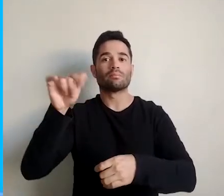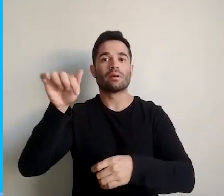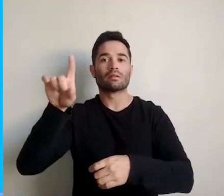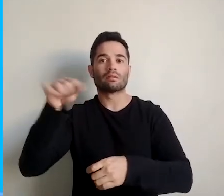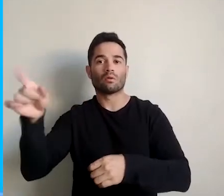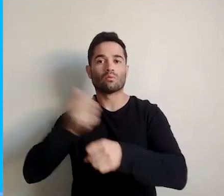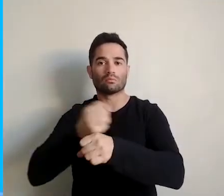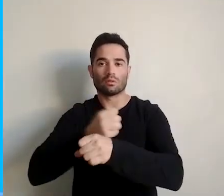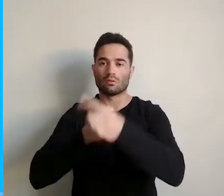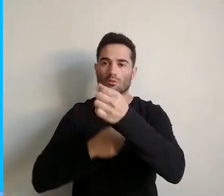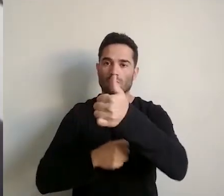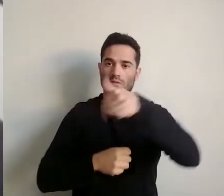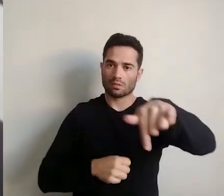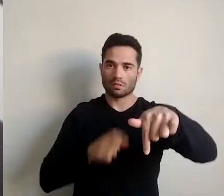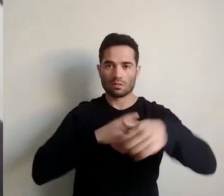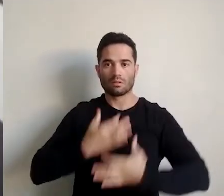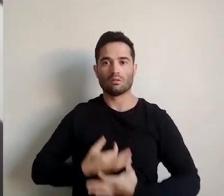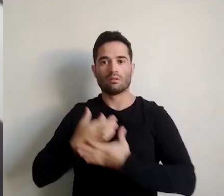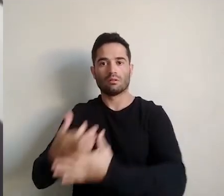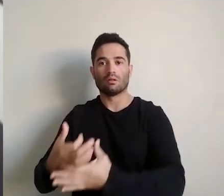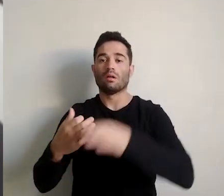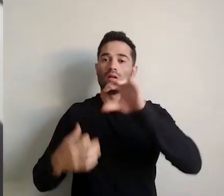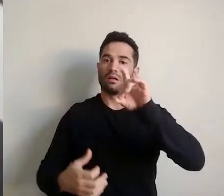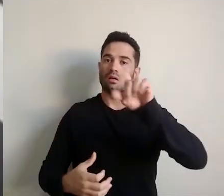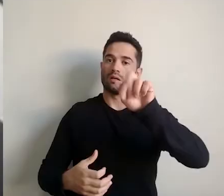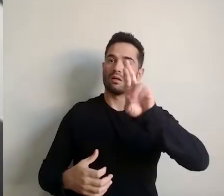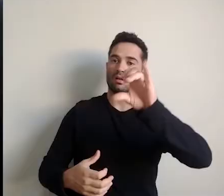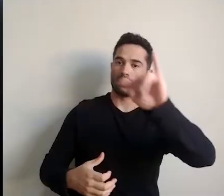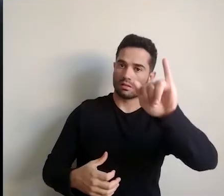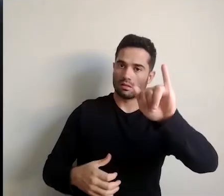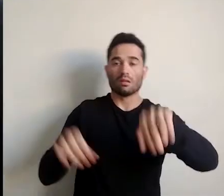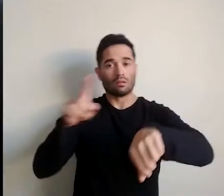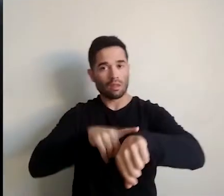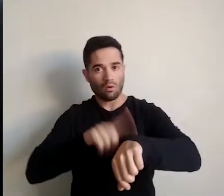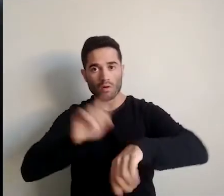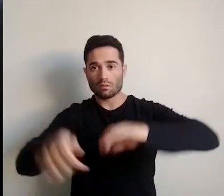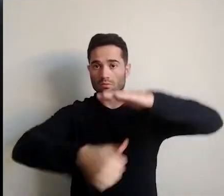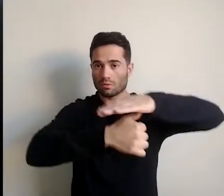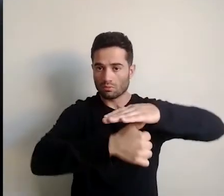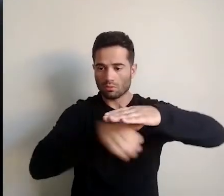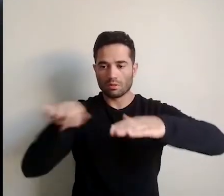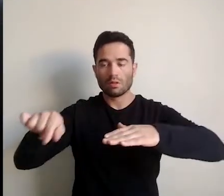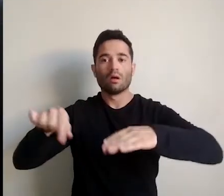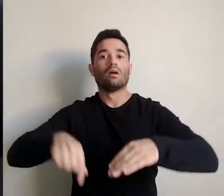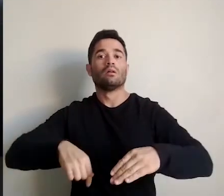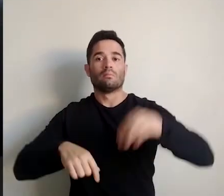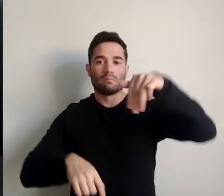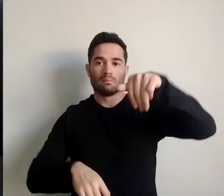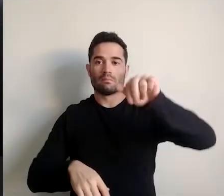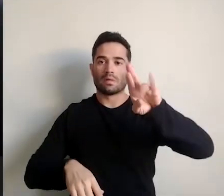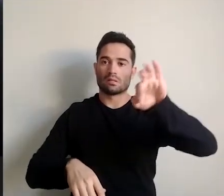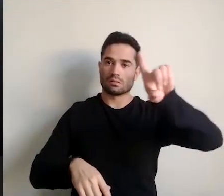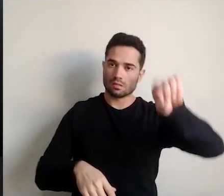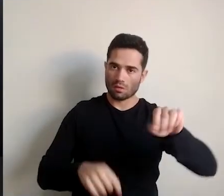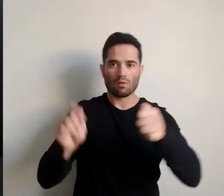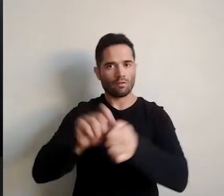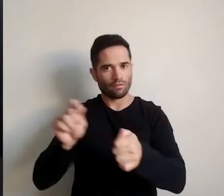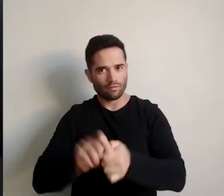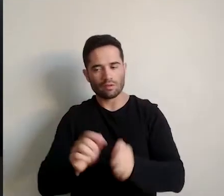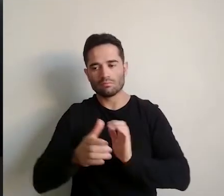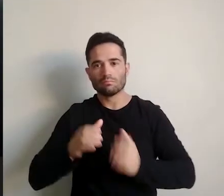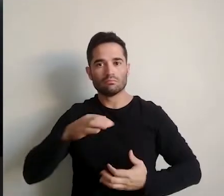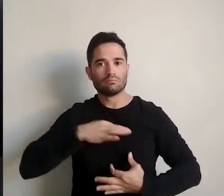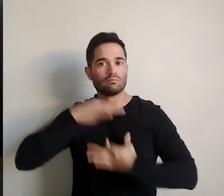2017, com a medalha Darcy Ribeiro. Durante a sessão, o reitor Marcelo Turini ainda realizou o ato simbólico de